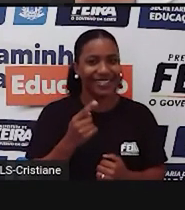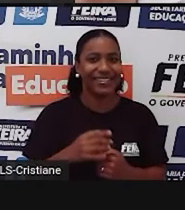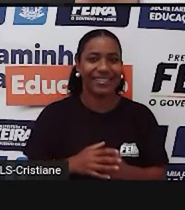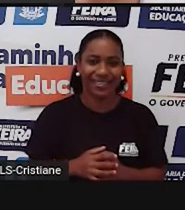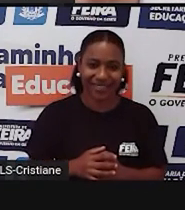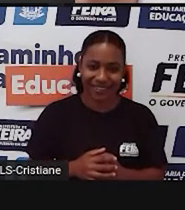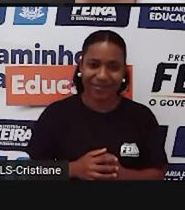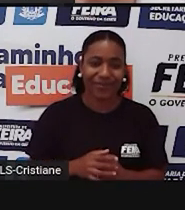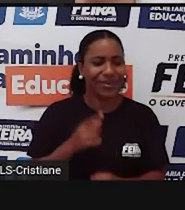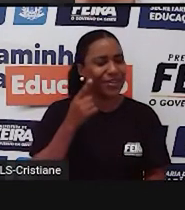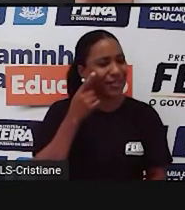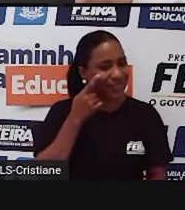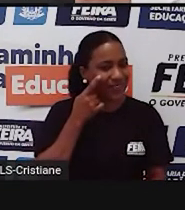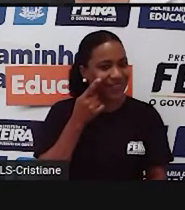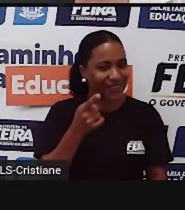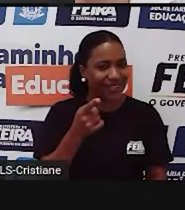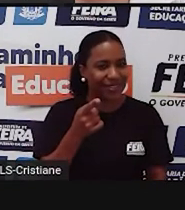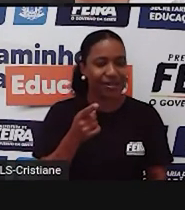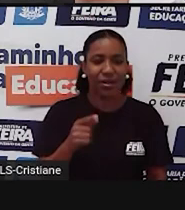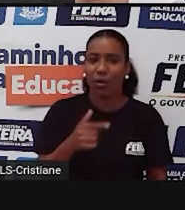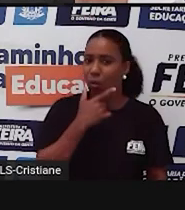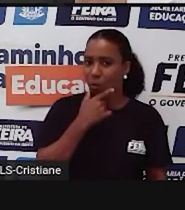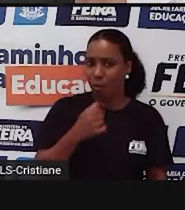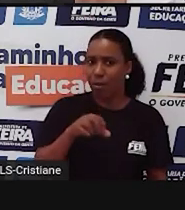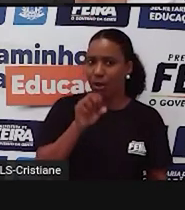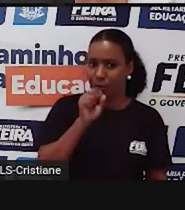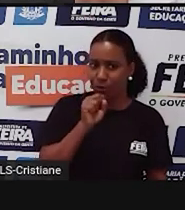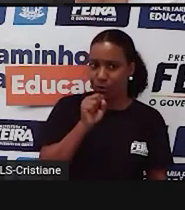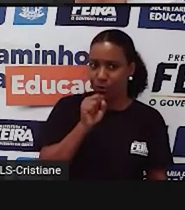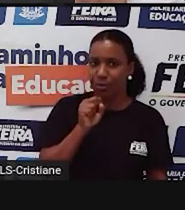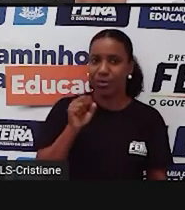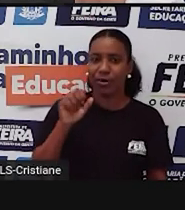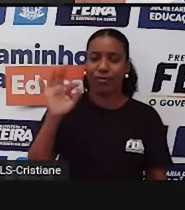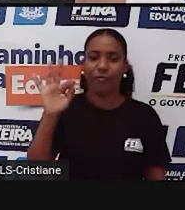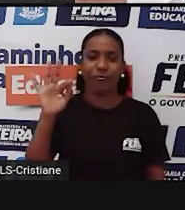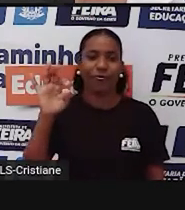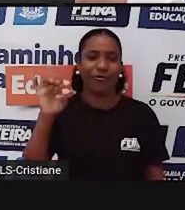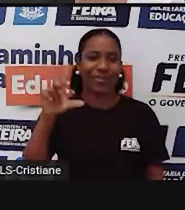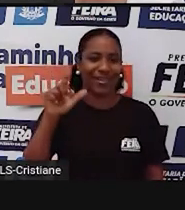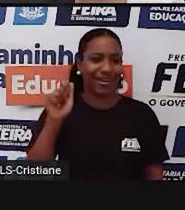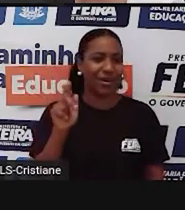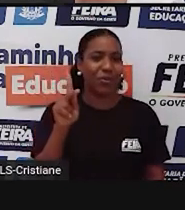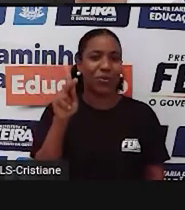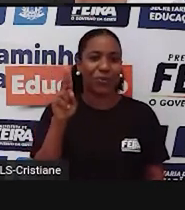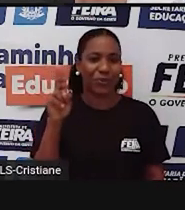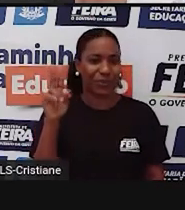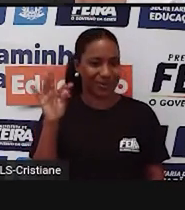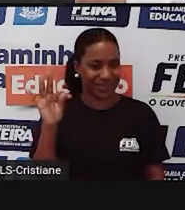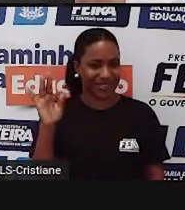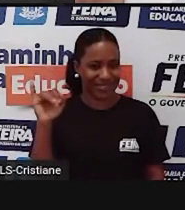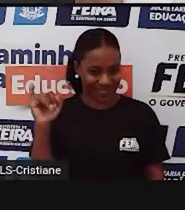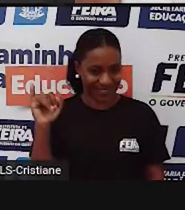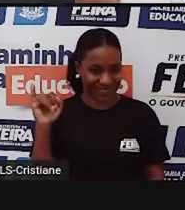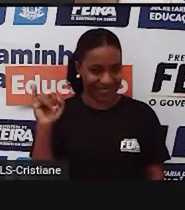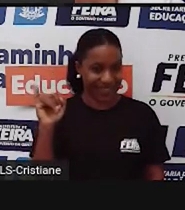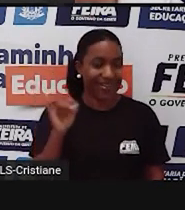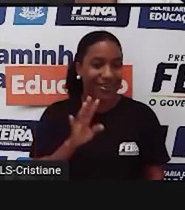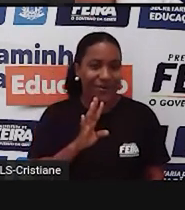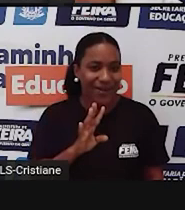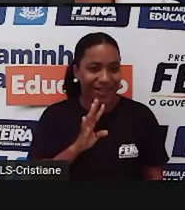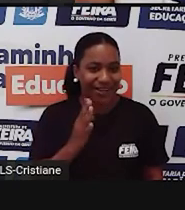E, Fila Curie, vocês conhecem essa personalidade do mundo artístico? Fila Curie?